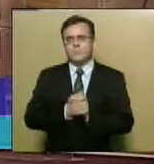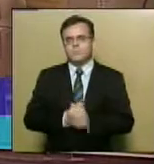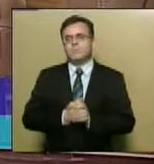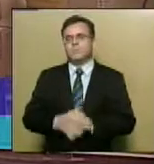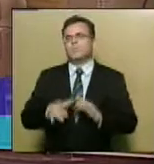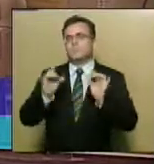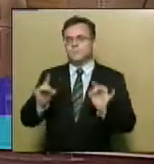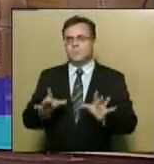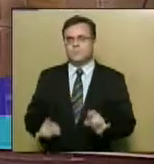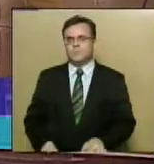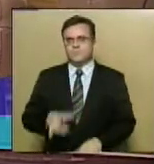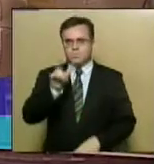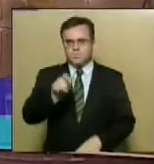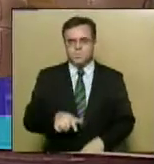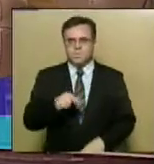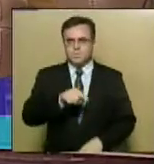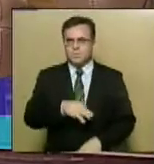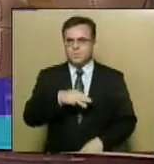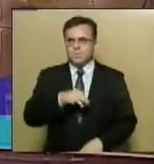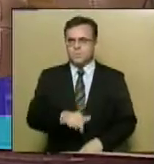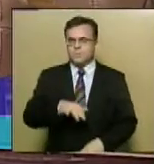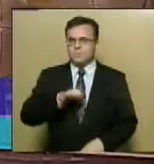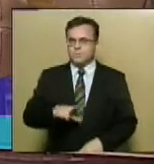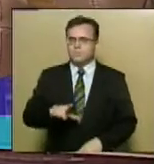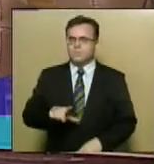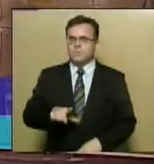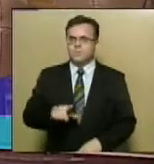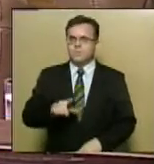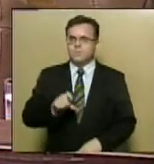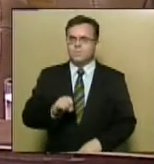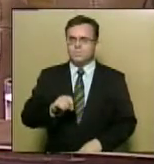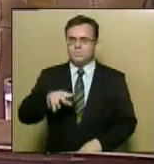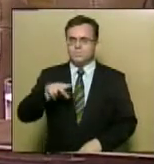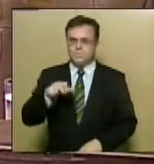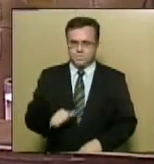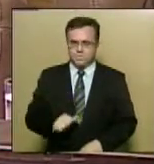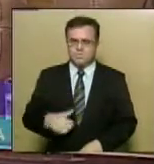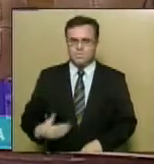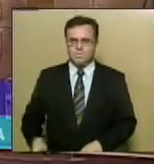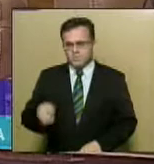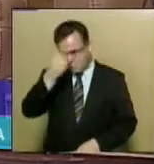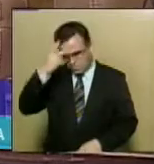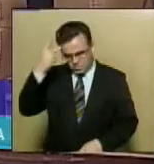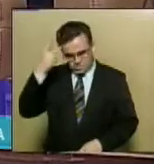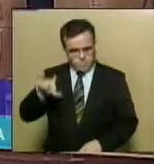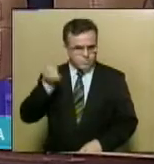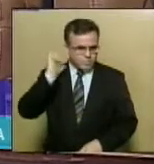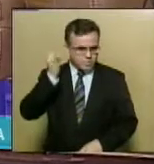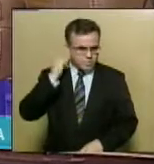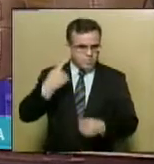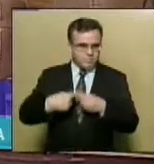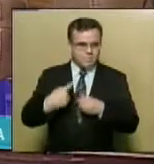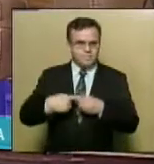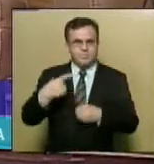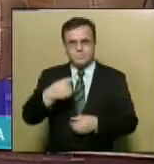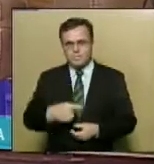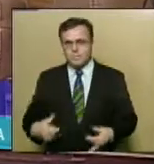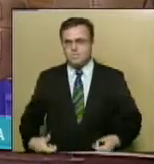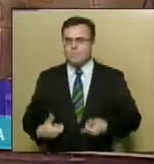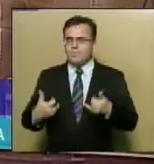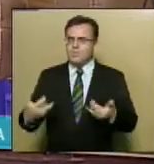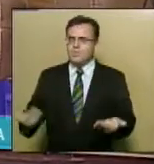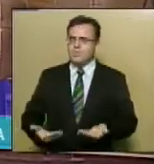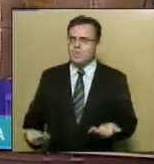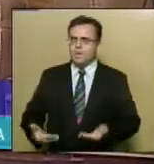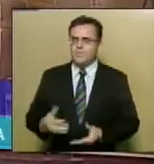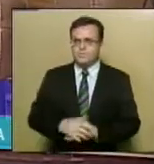excelentíssimo senhor Manuel Oliveira Silva, prefeito da cidade de Itabi, pelo transcurso seu aniversário no dia